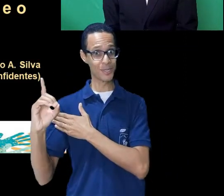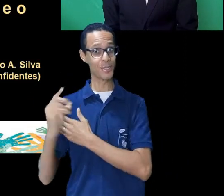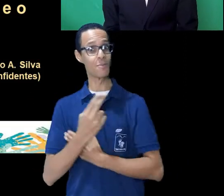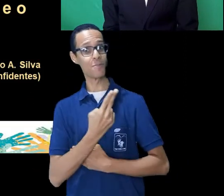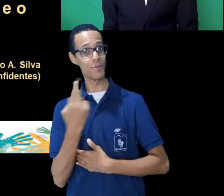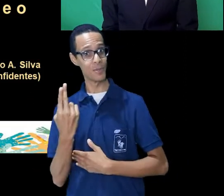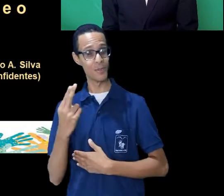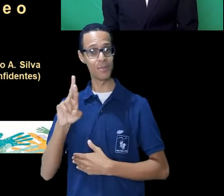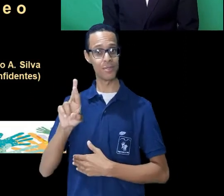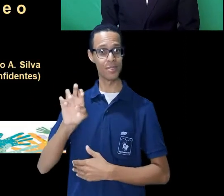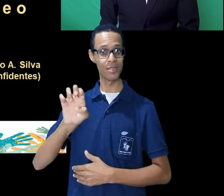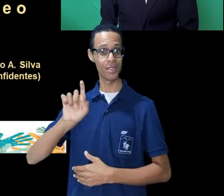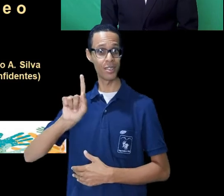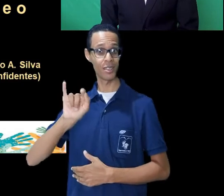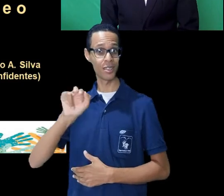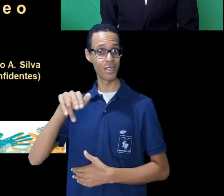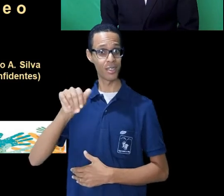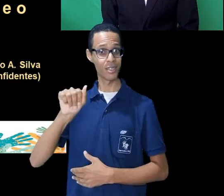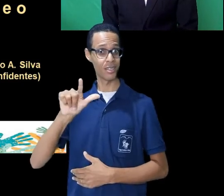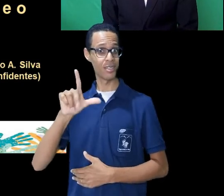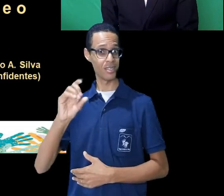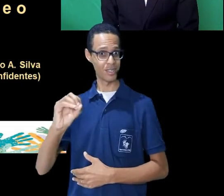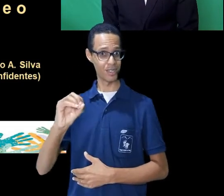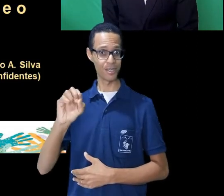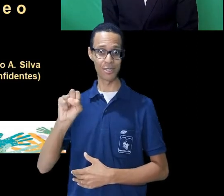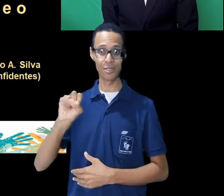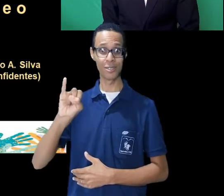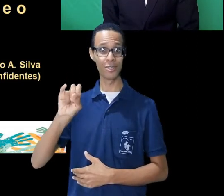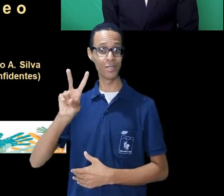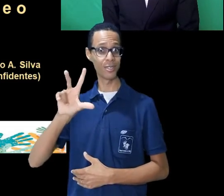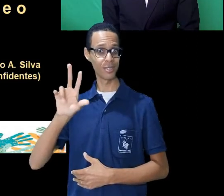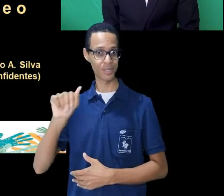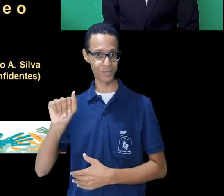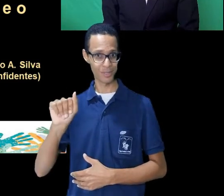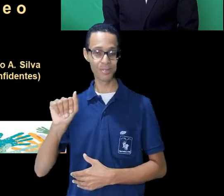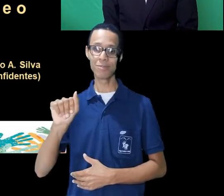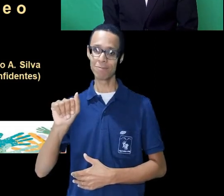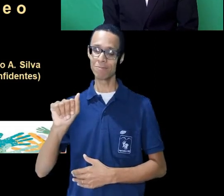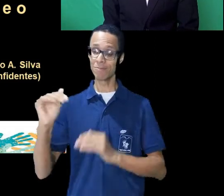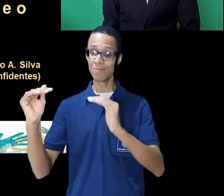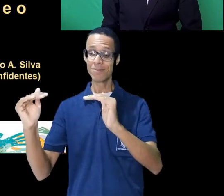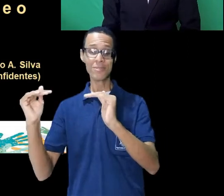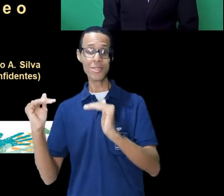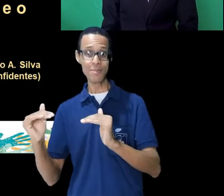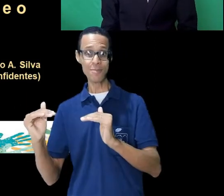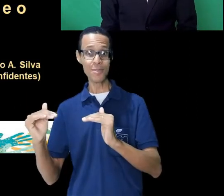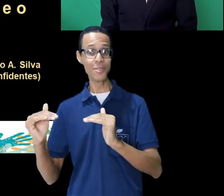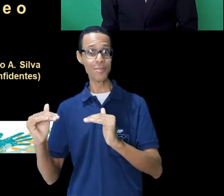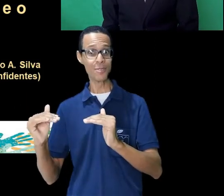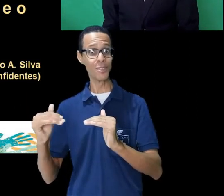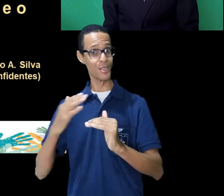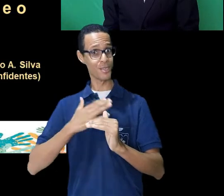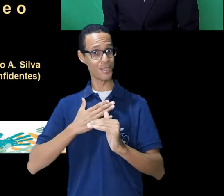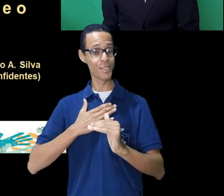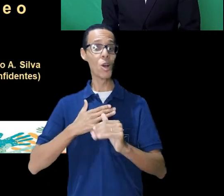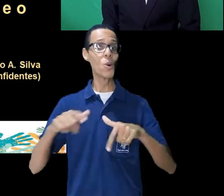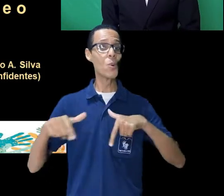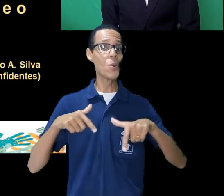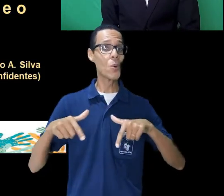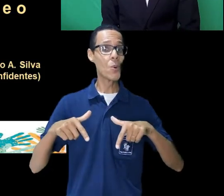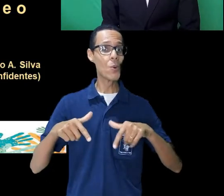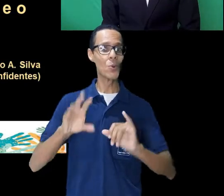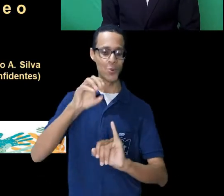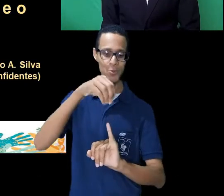parte inferior à direita está escrito meu nome, Reginaldo Silva, e abaixo dele a minha instituição,